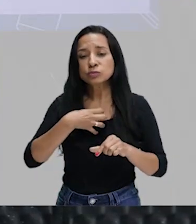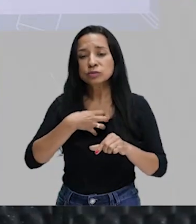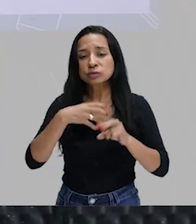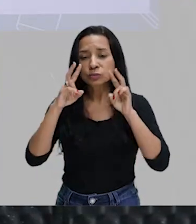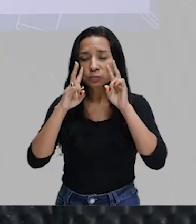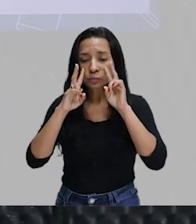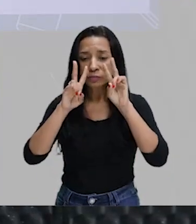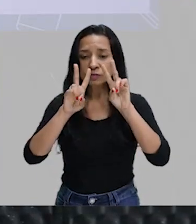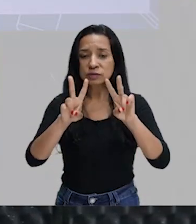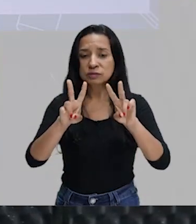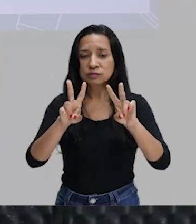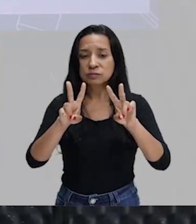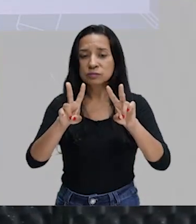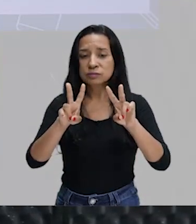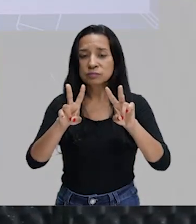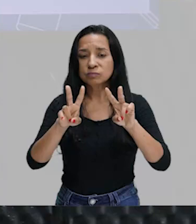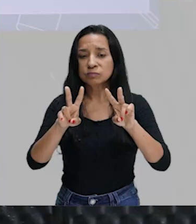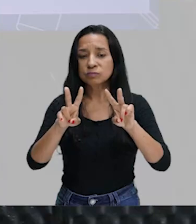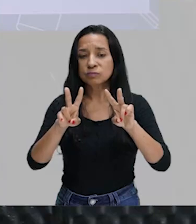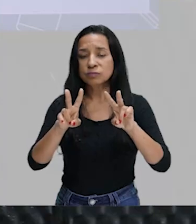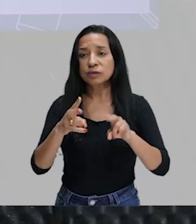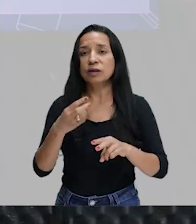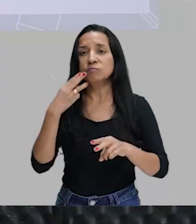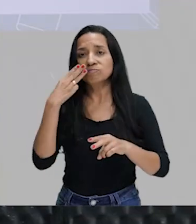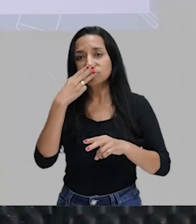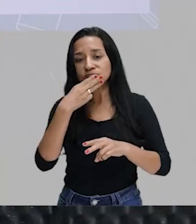de chocolate, aí eu tenho o paladar.